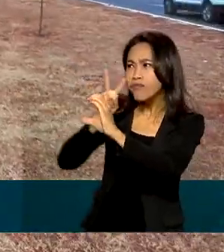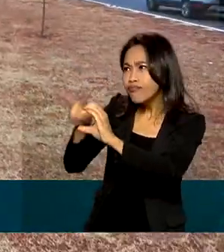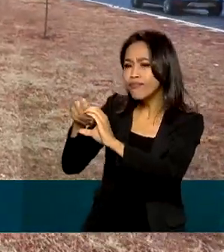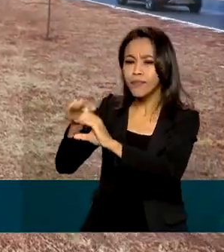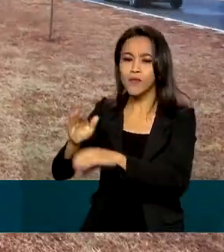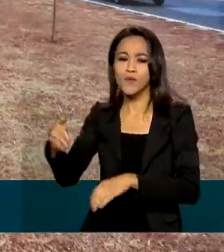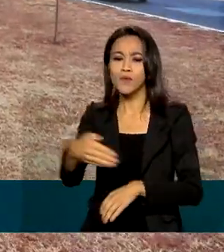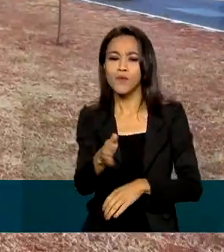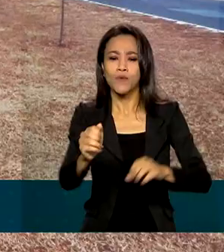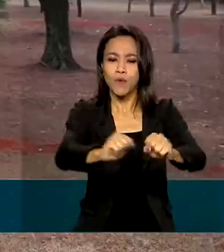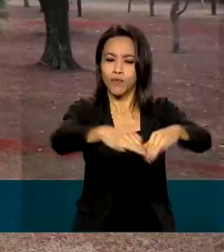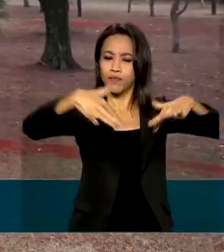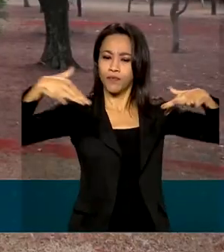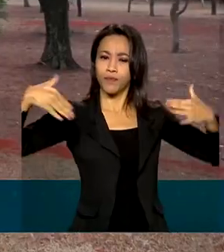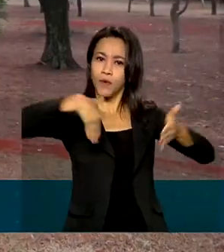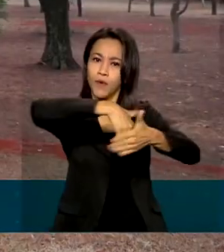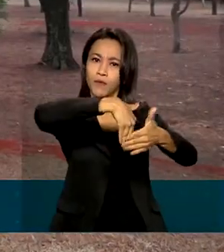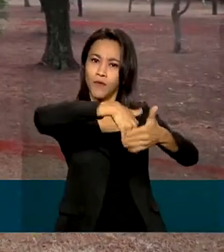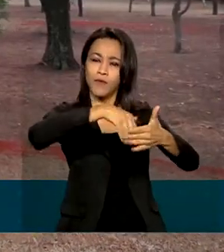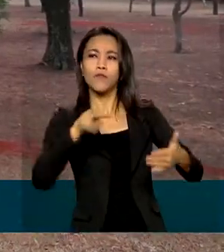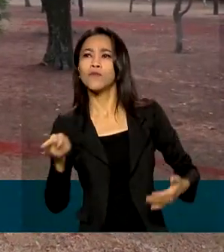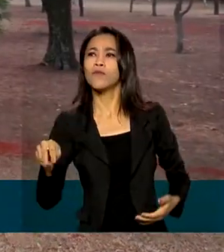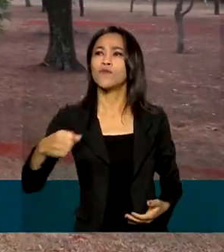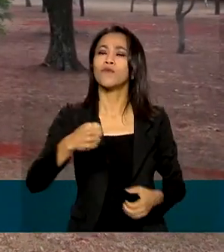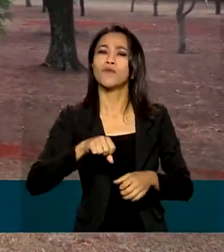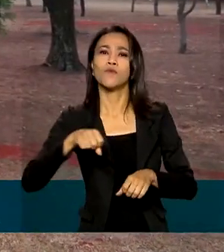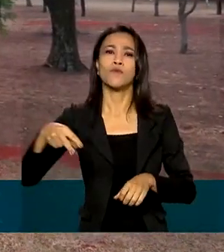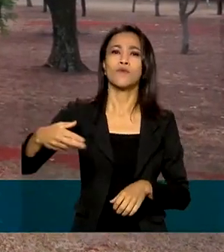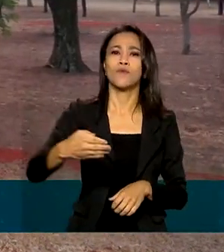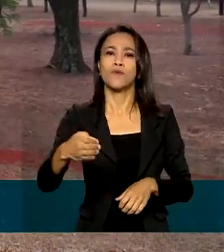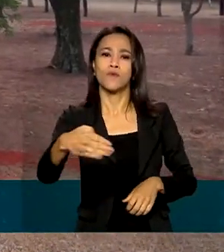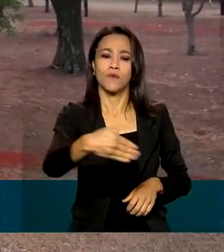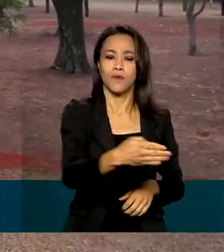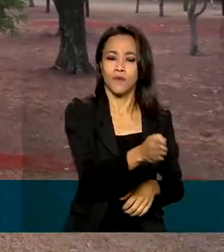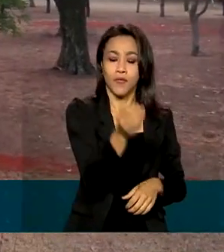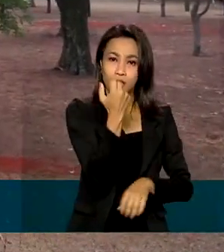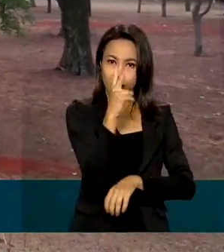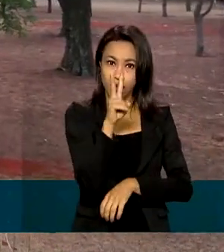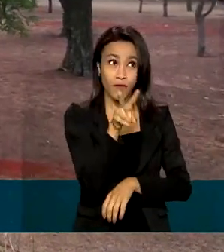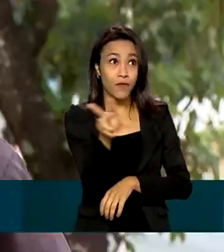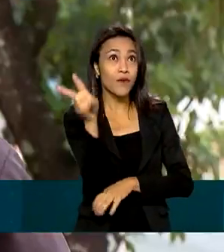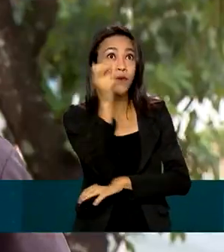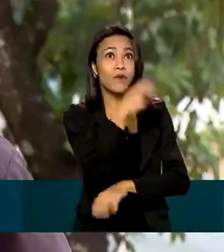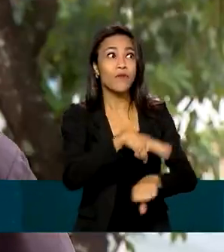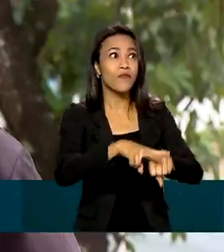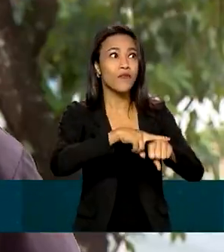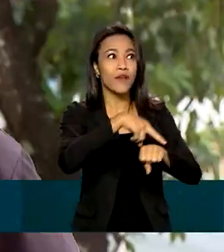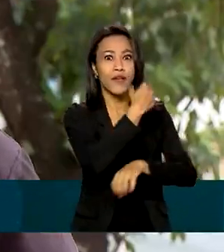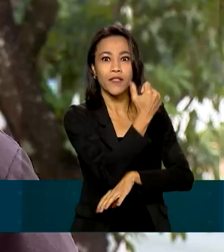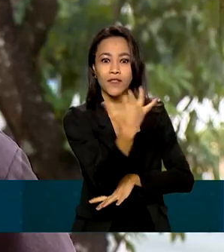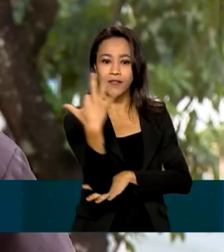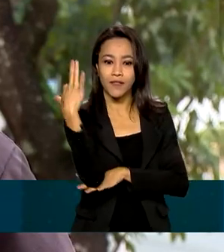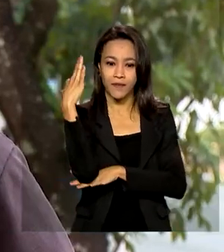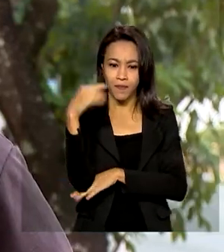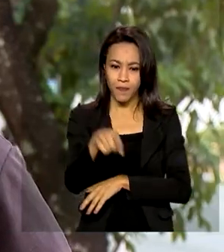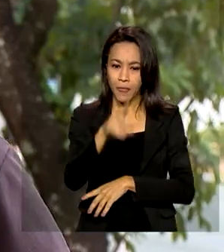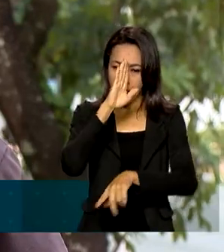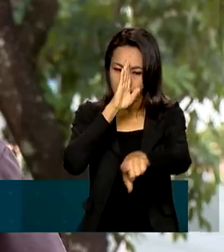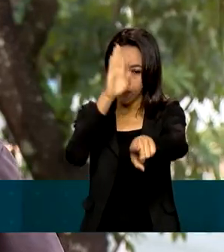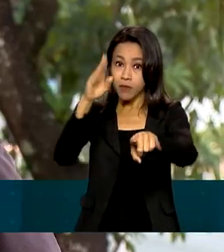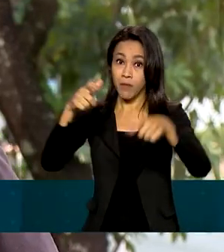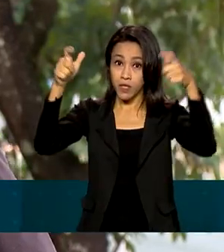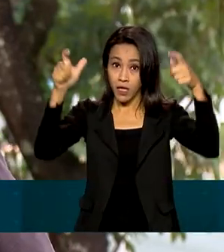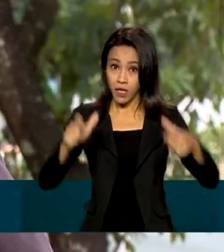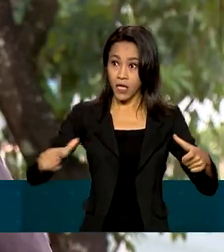Estádio Nacional Mané Garrincha, e é cercado pelo verde exuberante da capital do país. Especialmente aqui na área central,